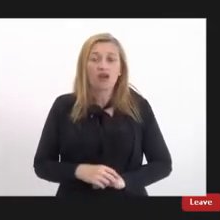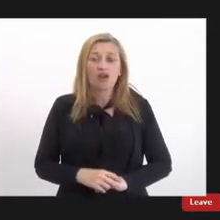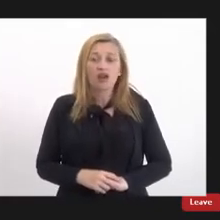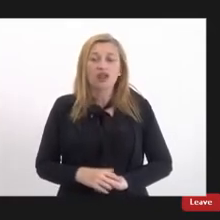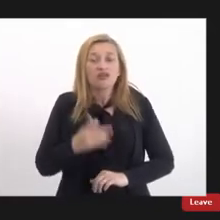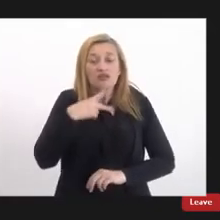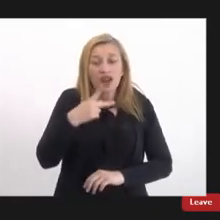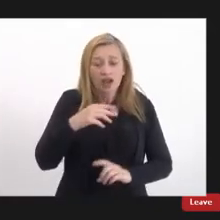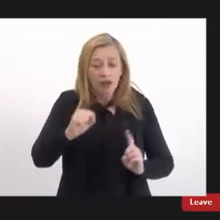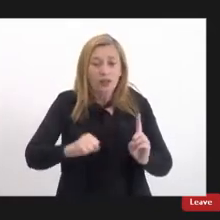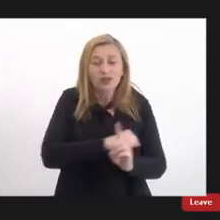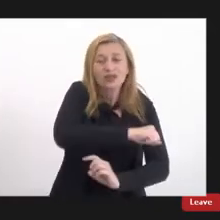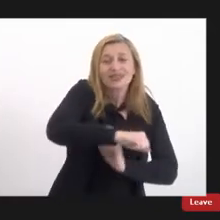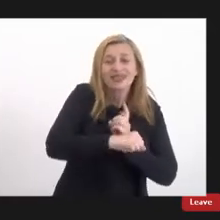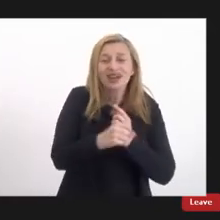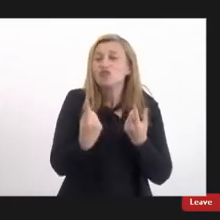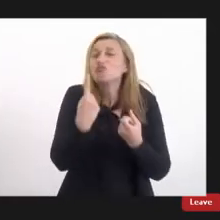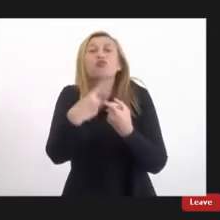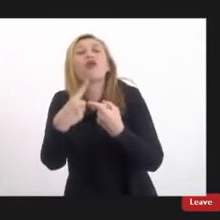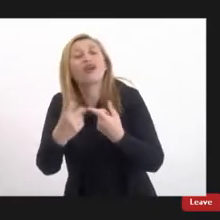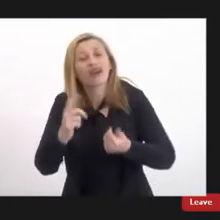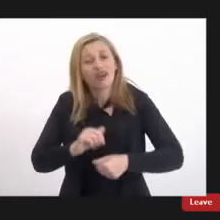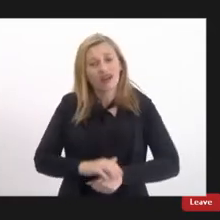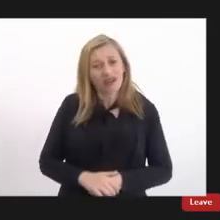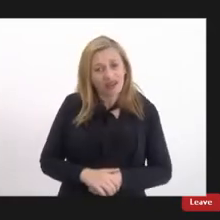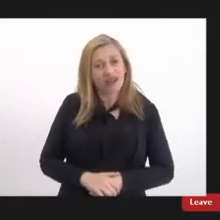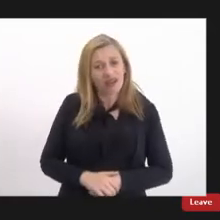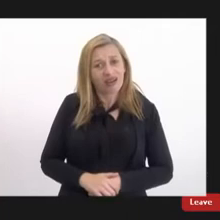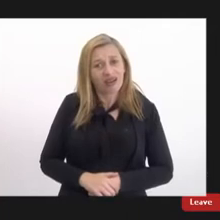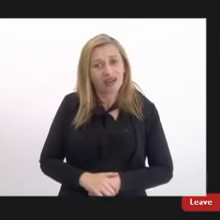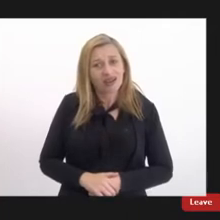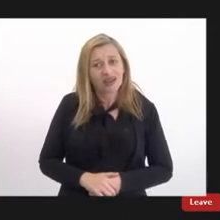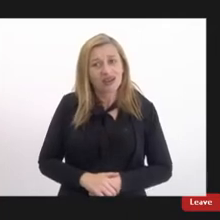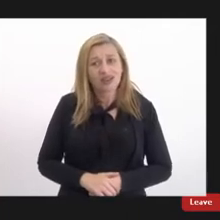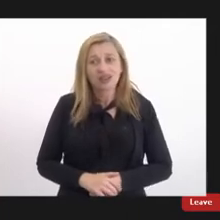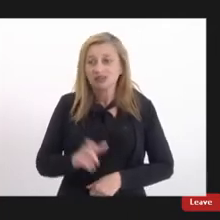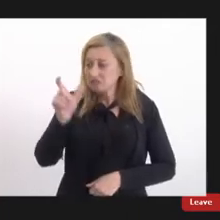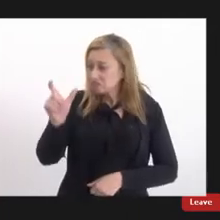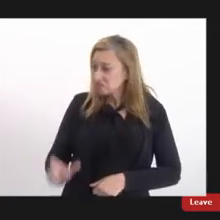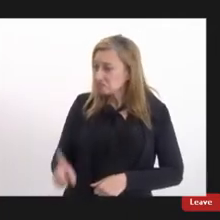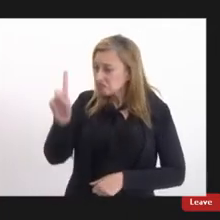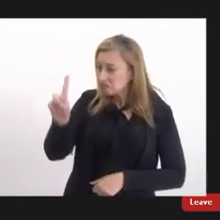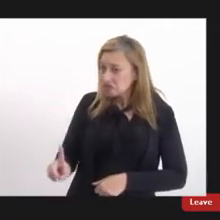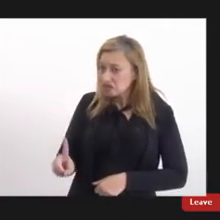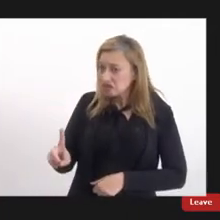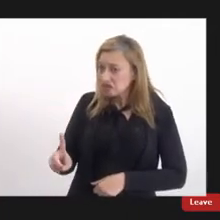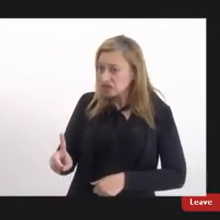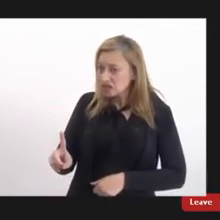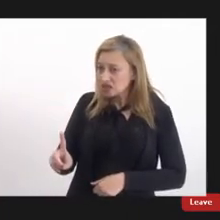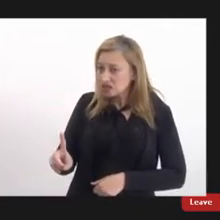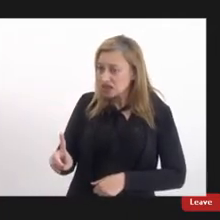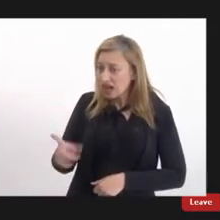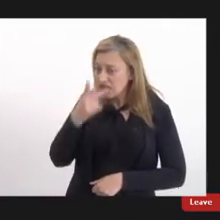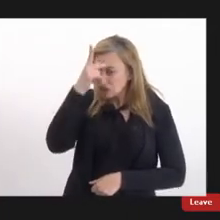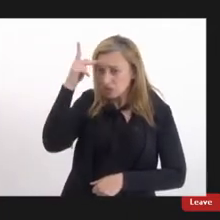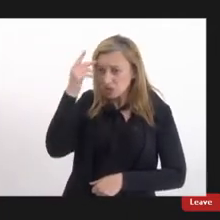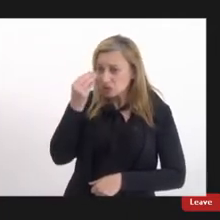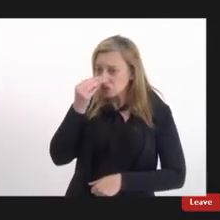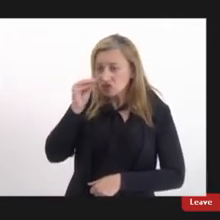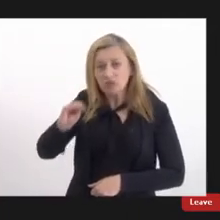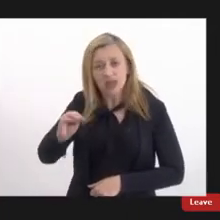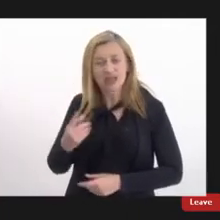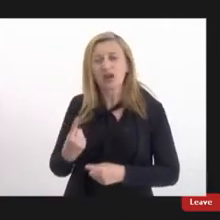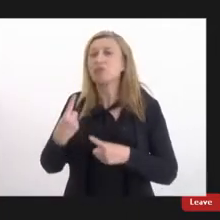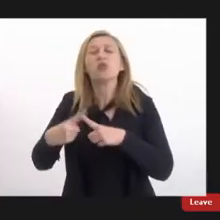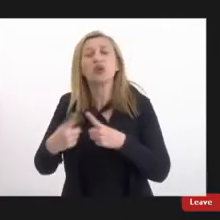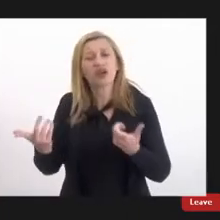sociedade o porquê que que essa deficiência incomoda tanto as pessoas né por